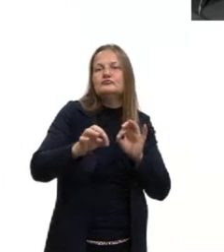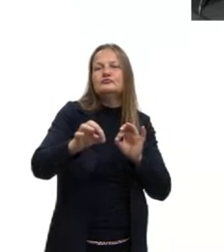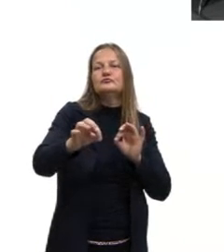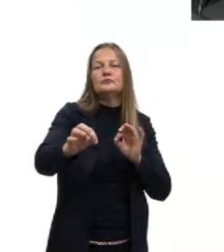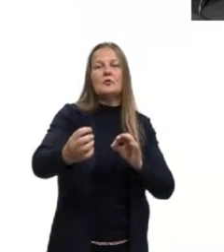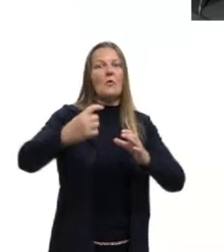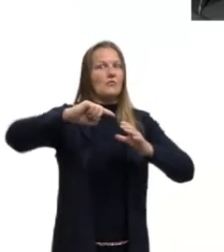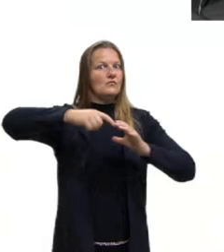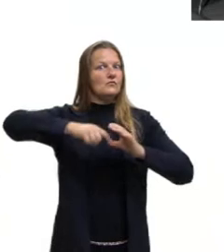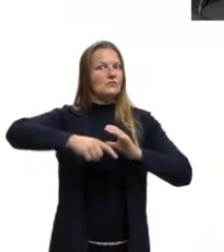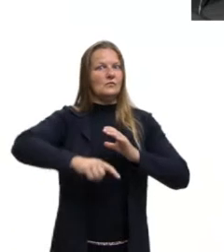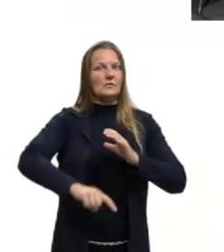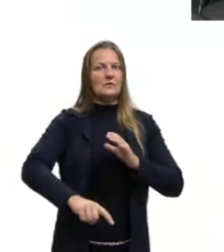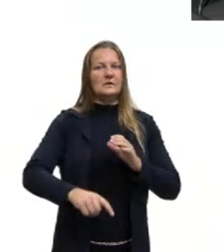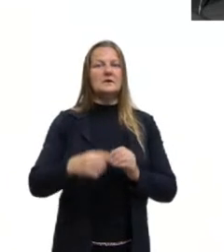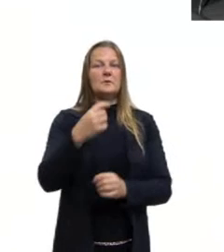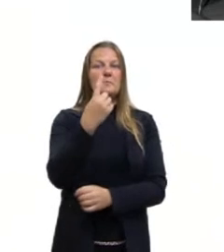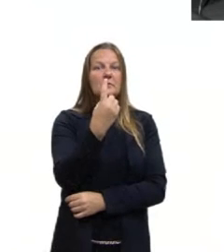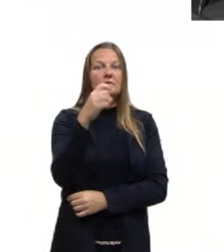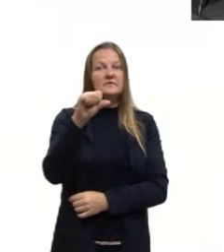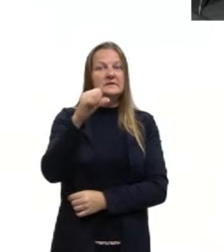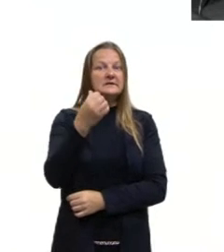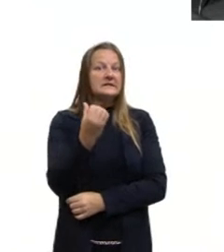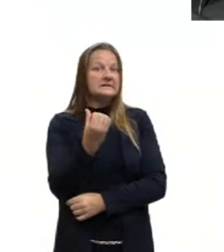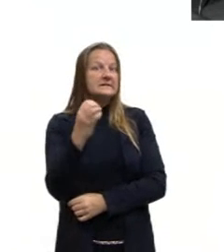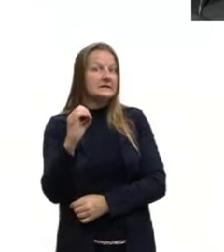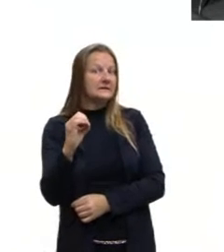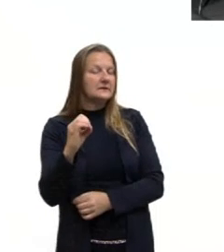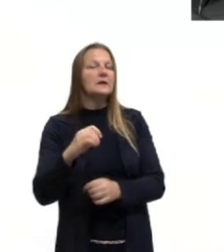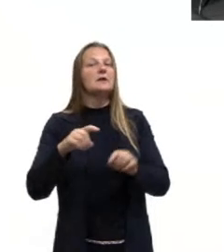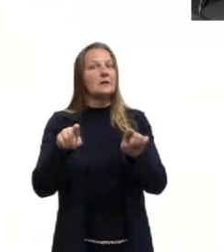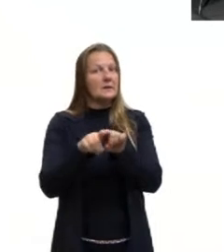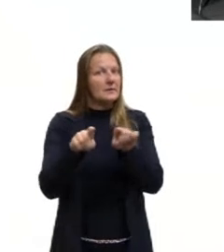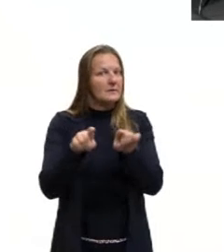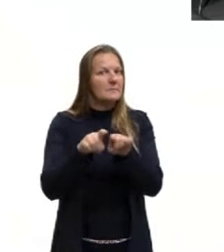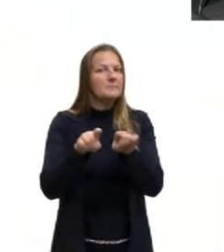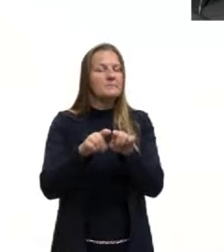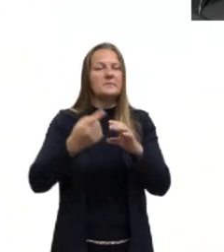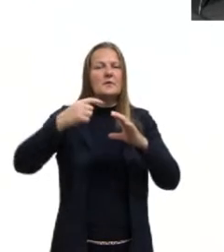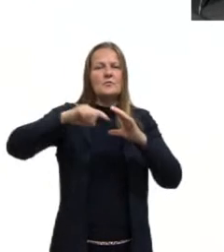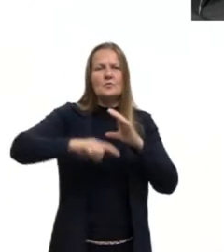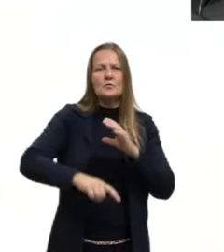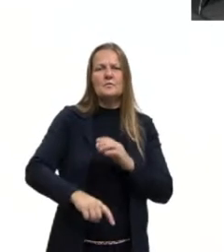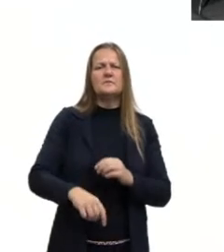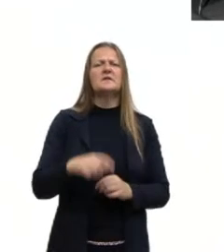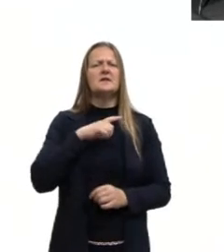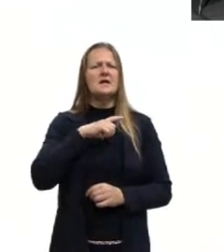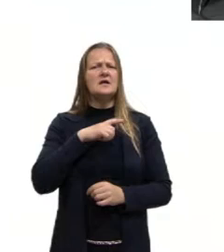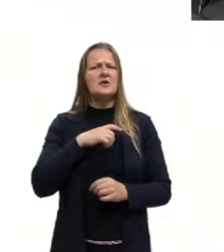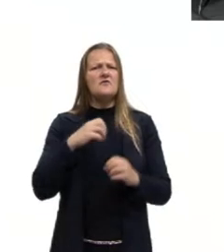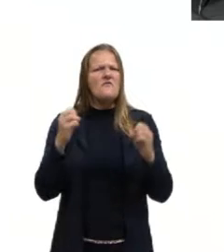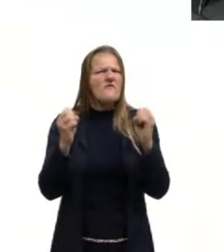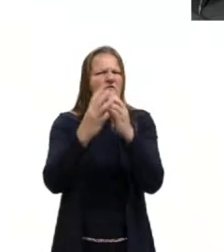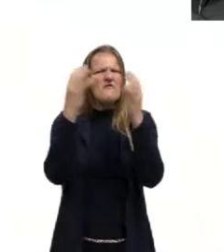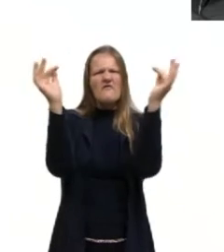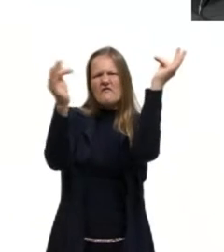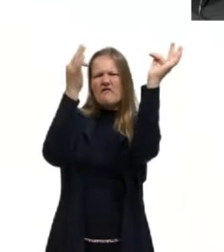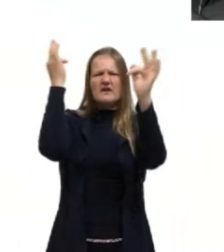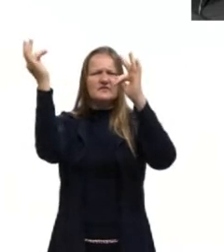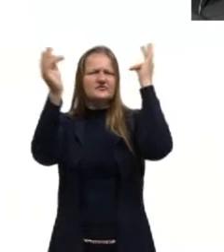intensificam durante os anos 60. Nós temos depois, nos anos 60, o estoque, nós temos vários